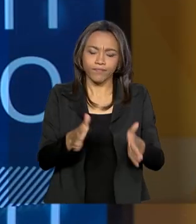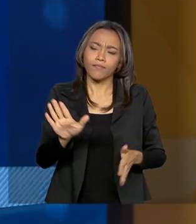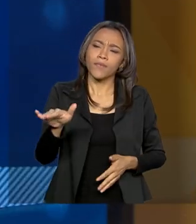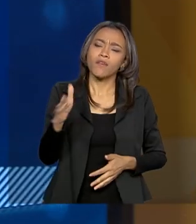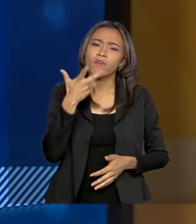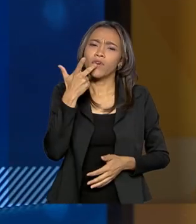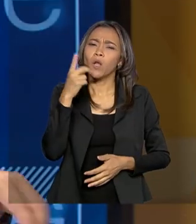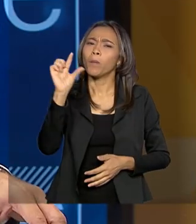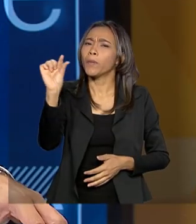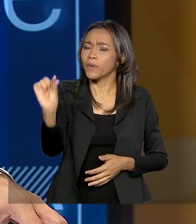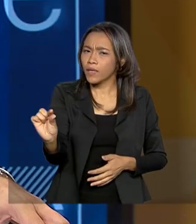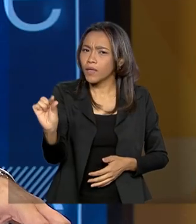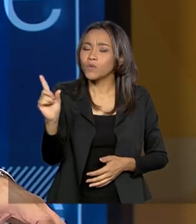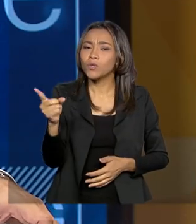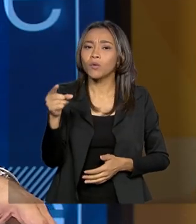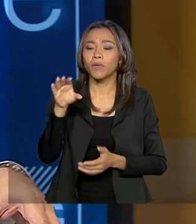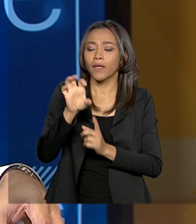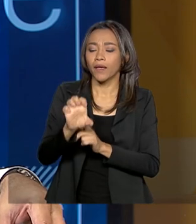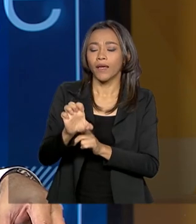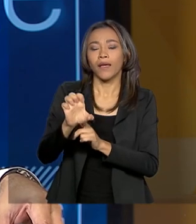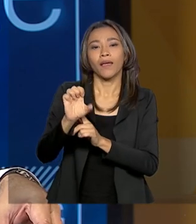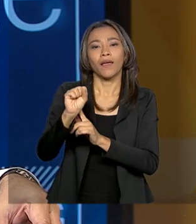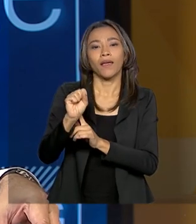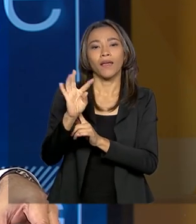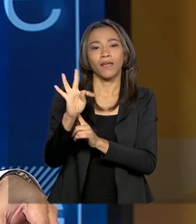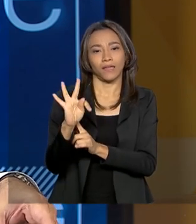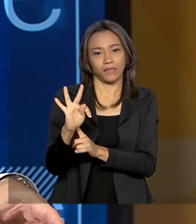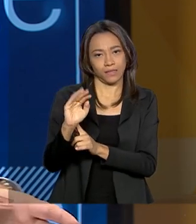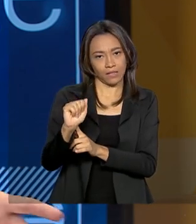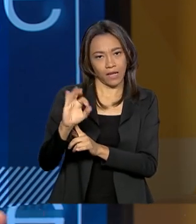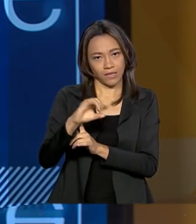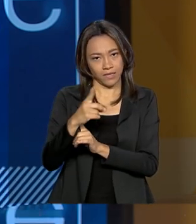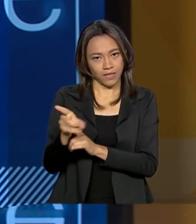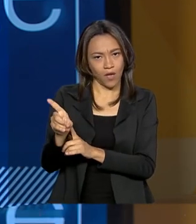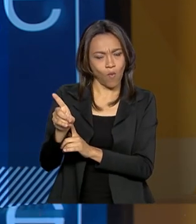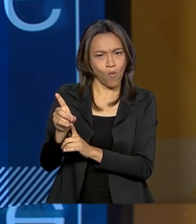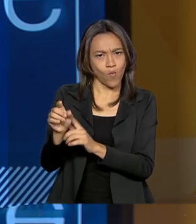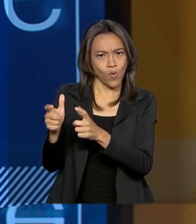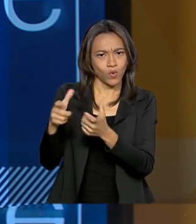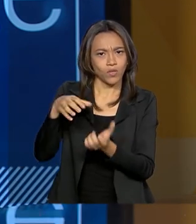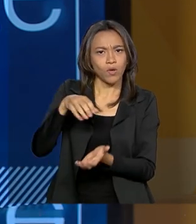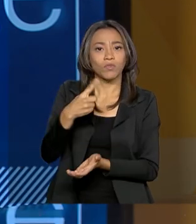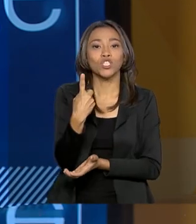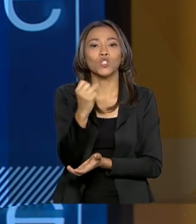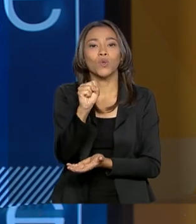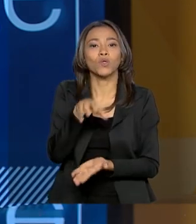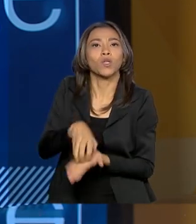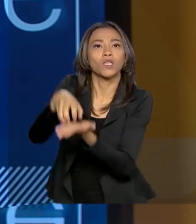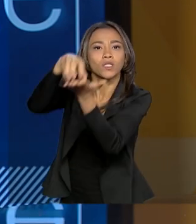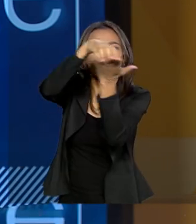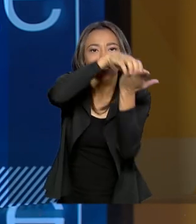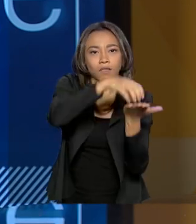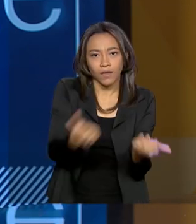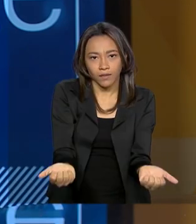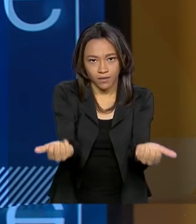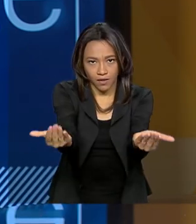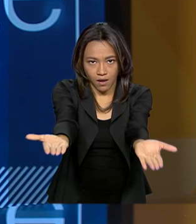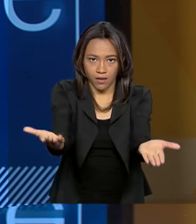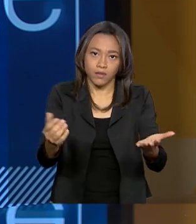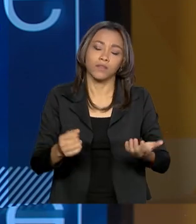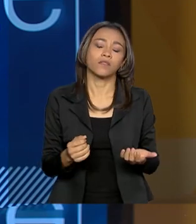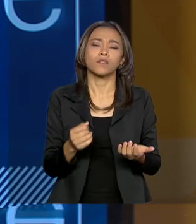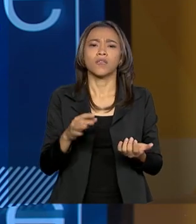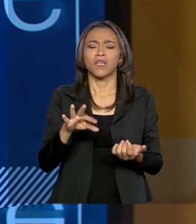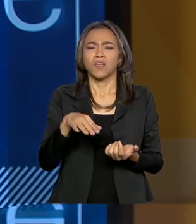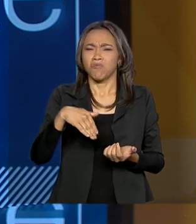sobre o Estação Cidadania. São 18 estações entregues em 2019, um investimento de